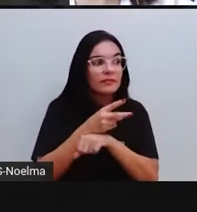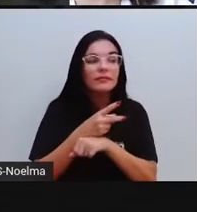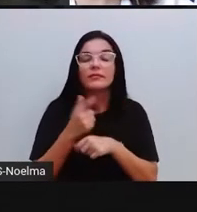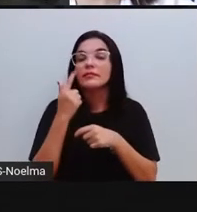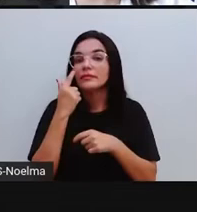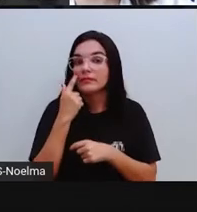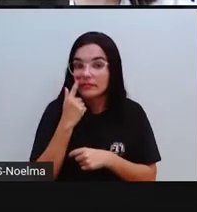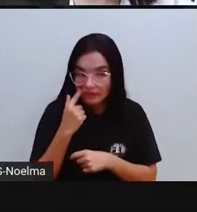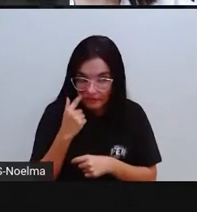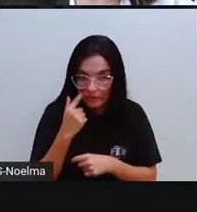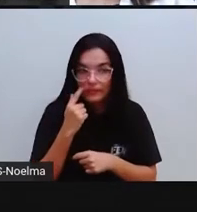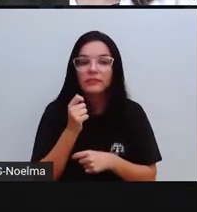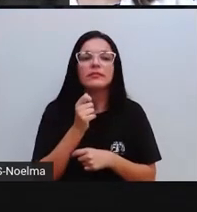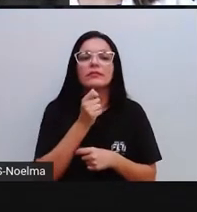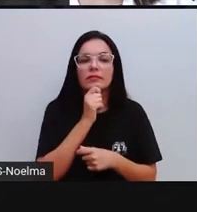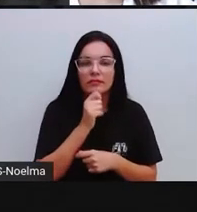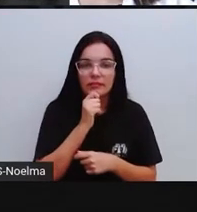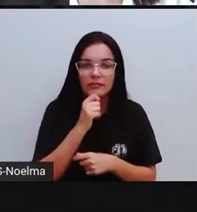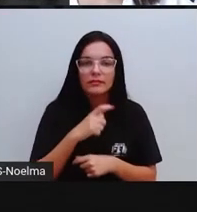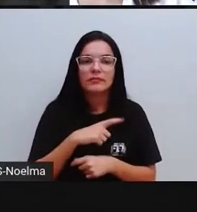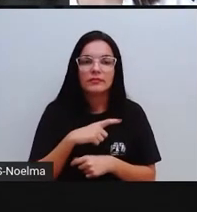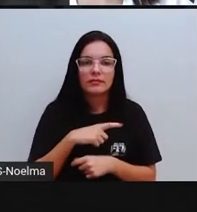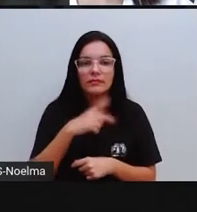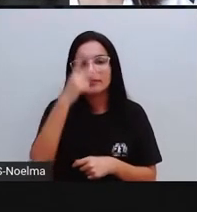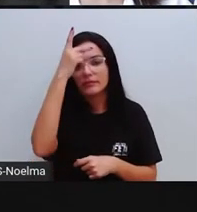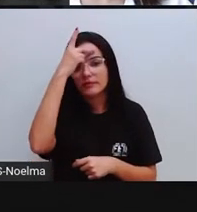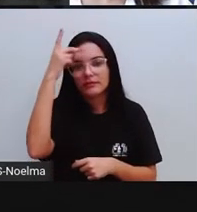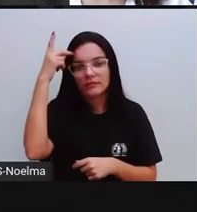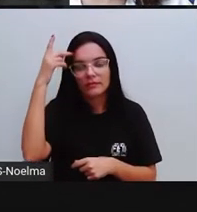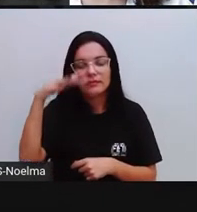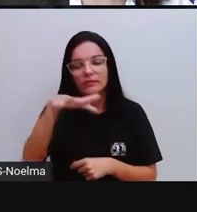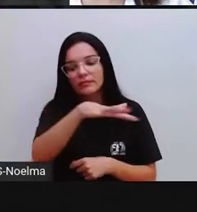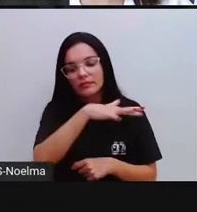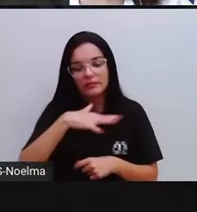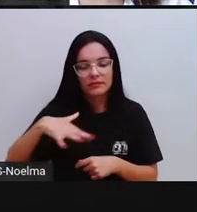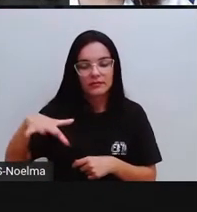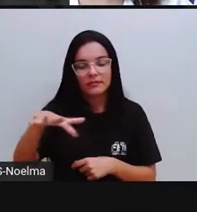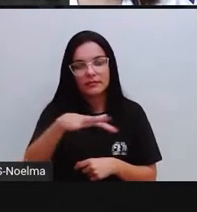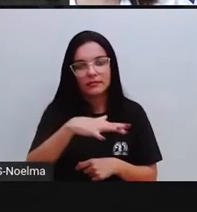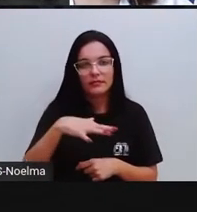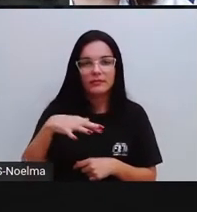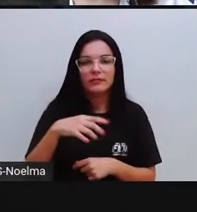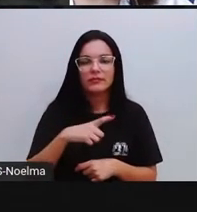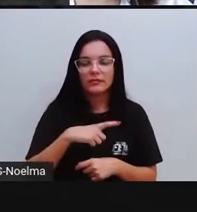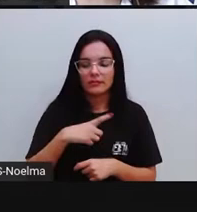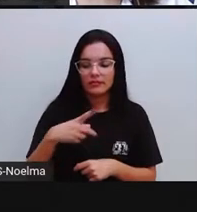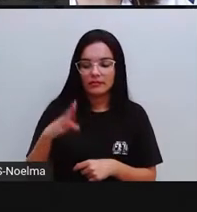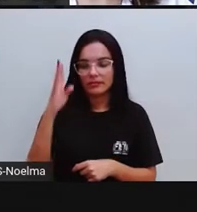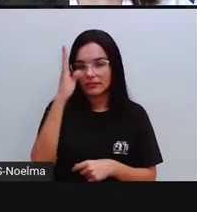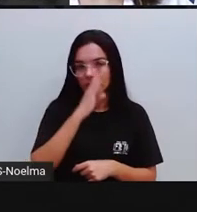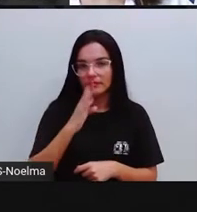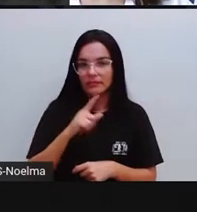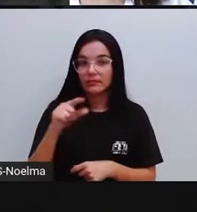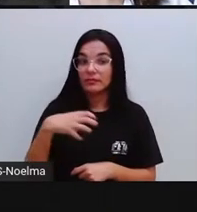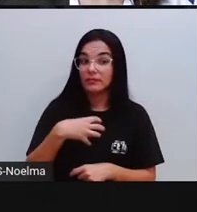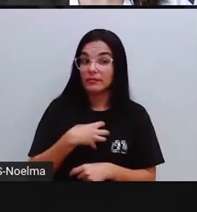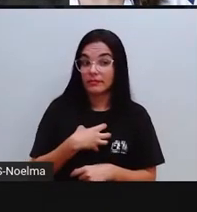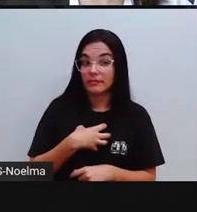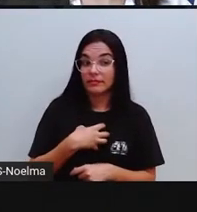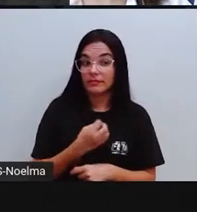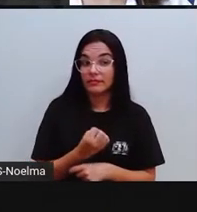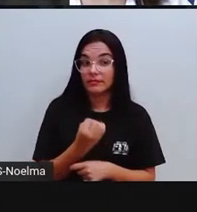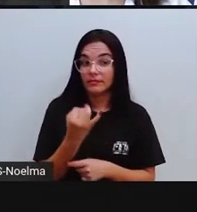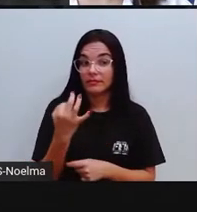que ainda existem, sim, indígenas tupinambais habitando o Brasil, olha lá, e tem essa